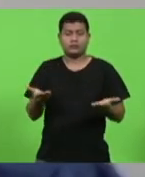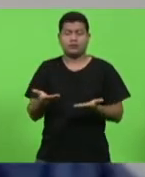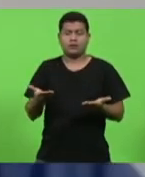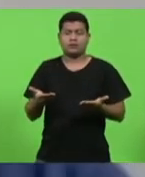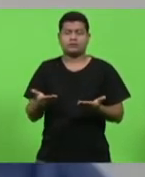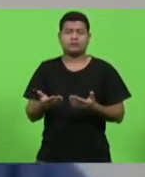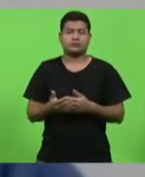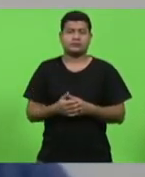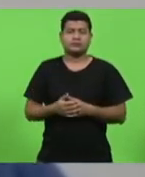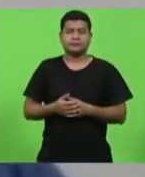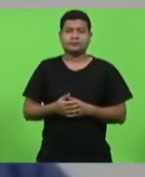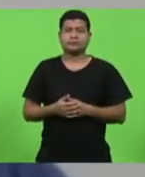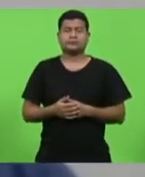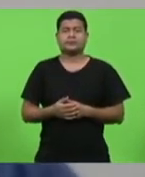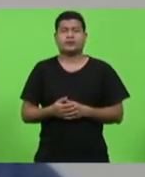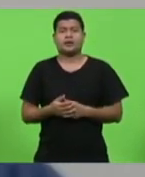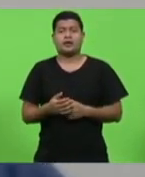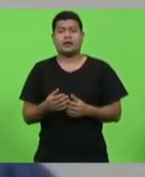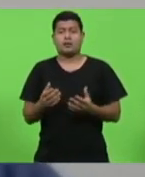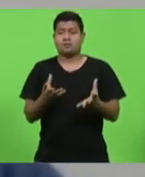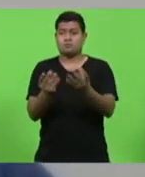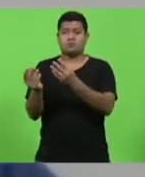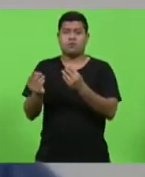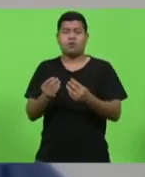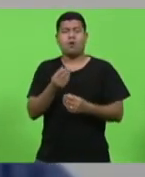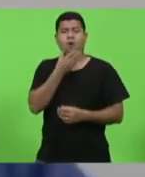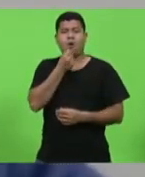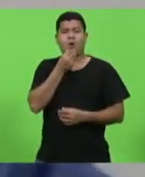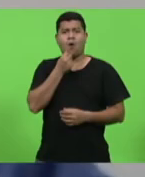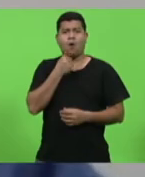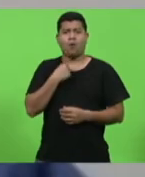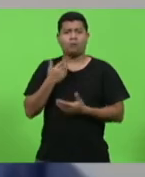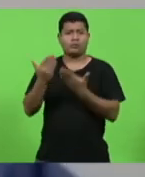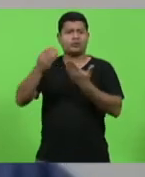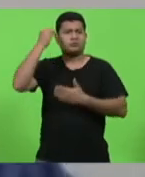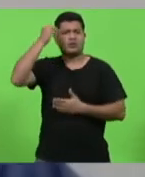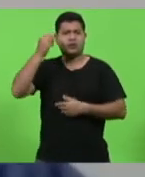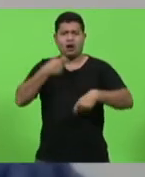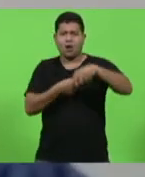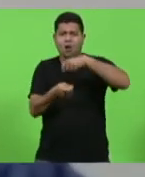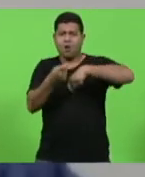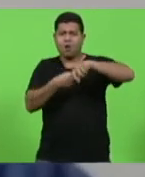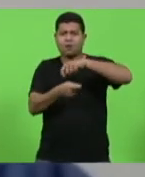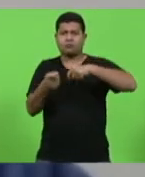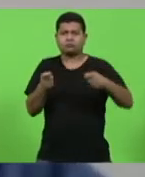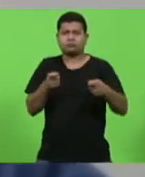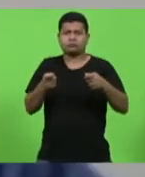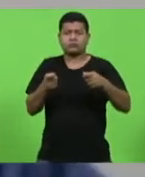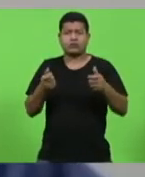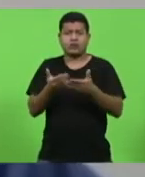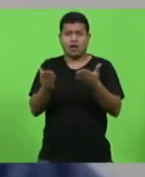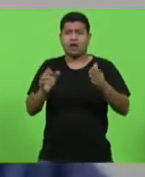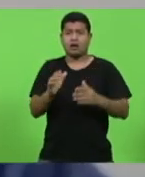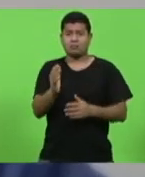até os próprios economistas que a defendiam, eles afirmam